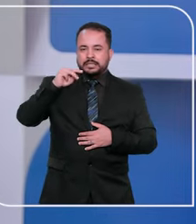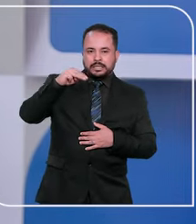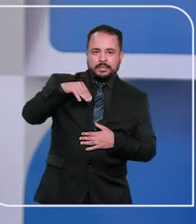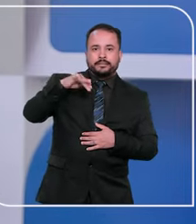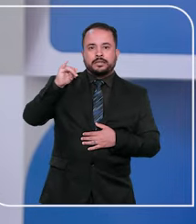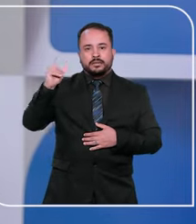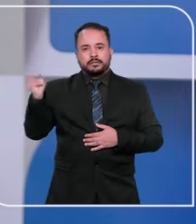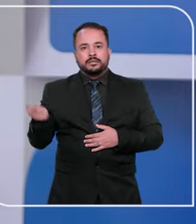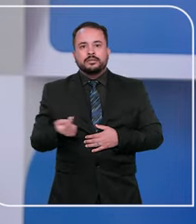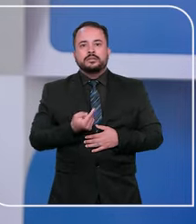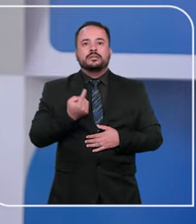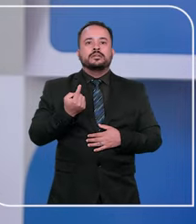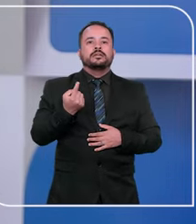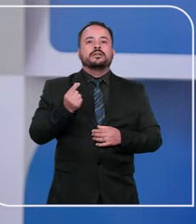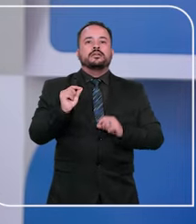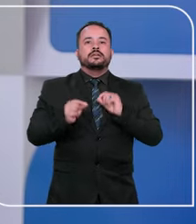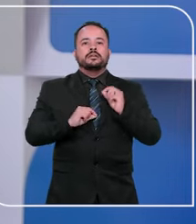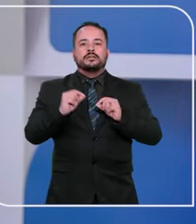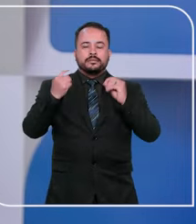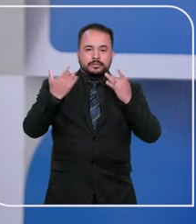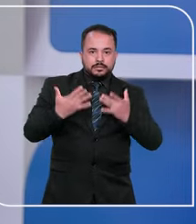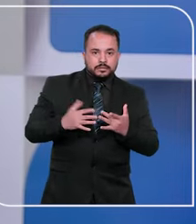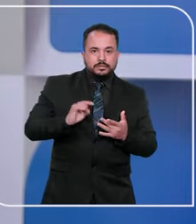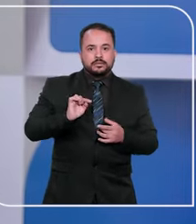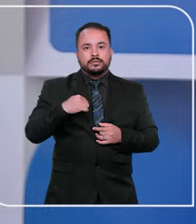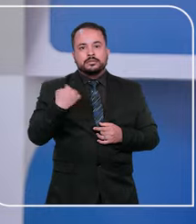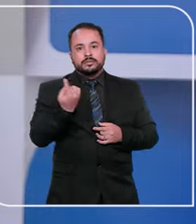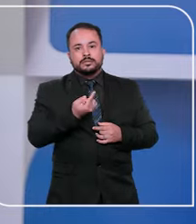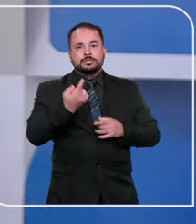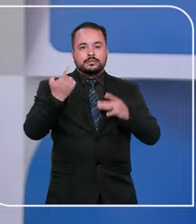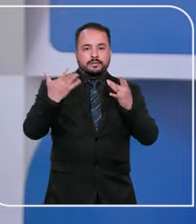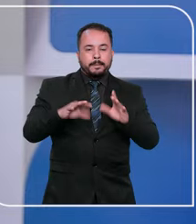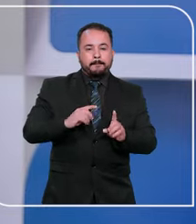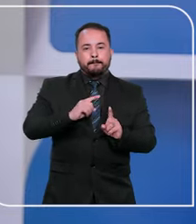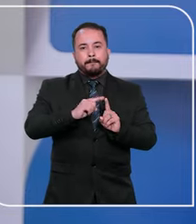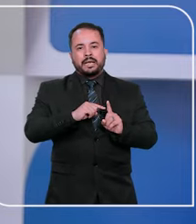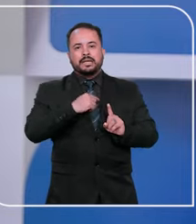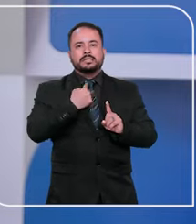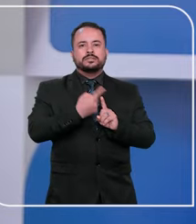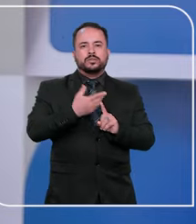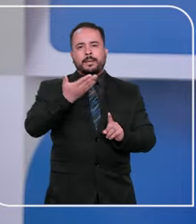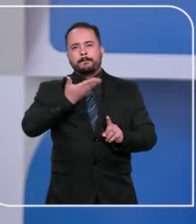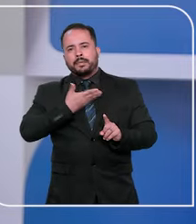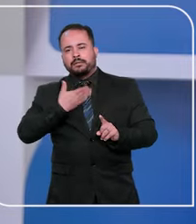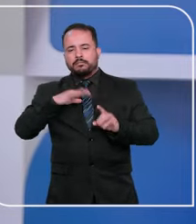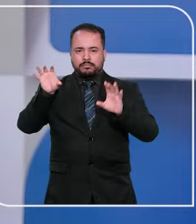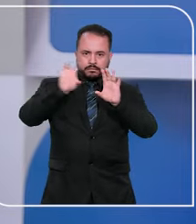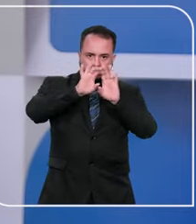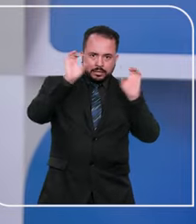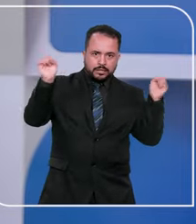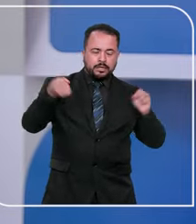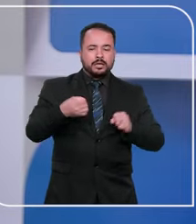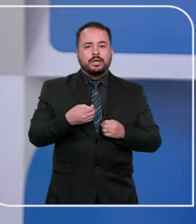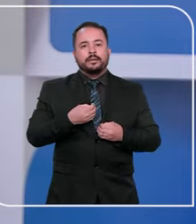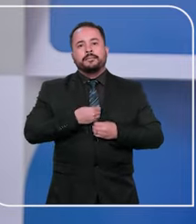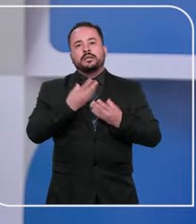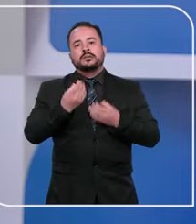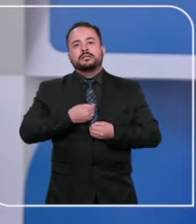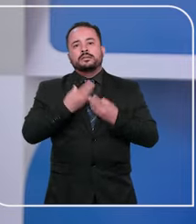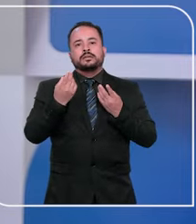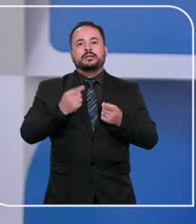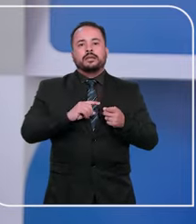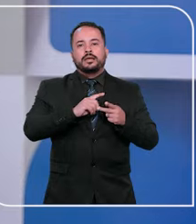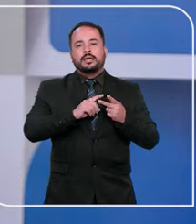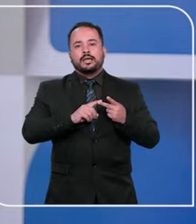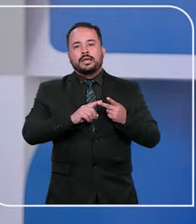curi se usa no singular. Isso quer dizer que quando estamos falando de mais de um amigo da corte, a expressão no